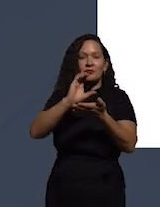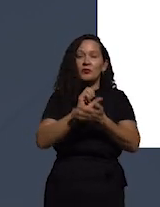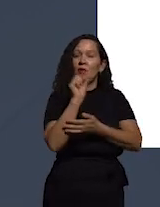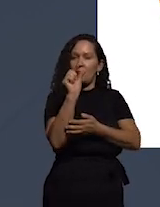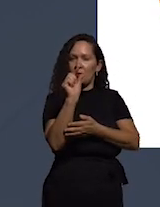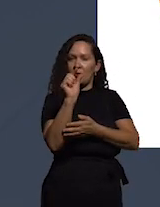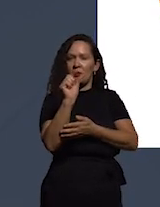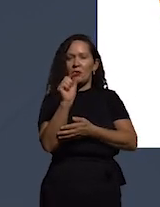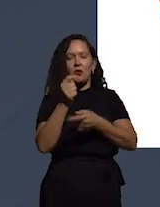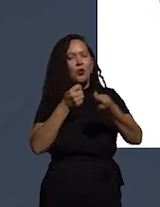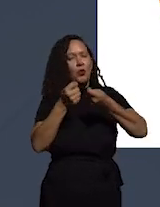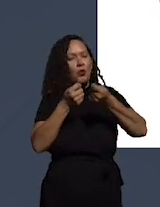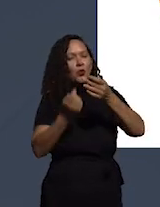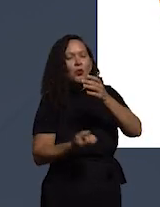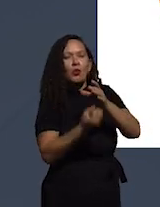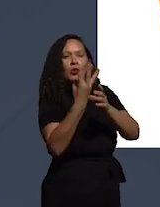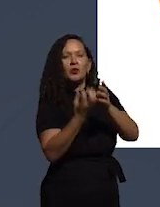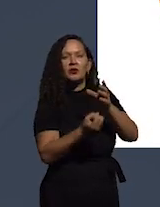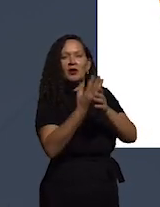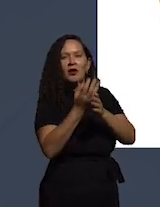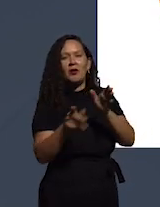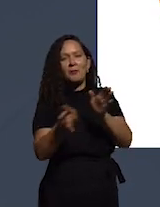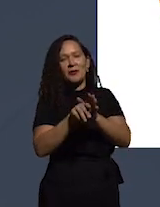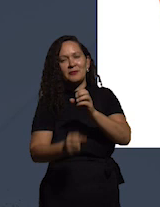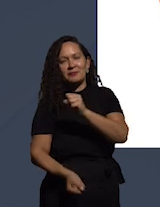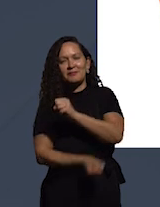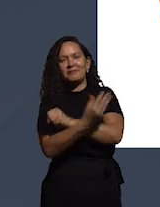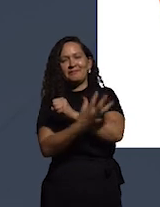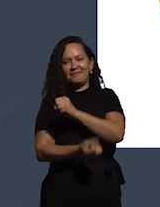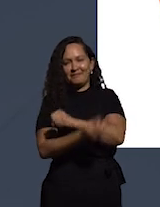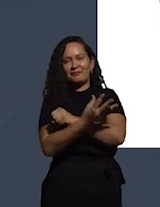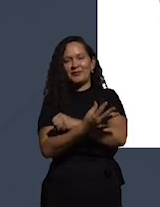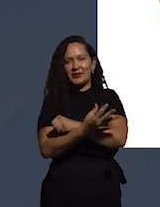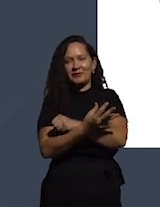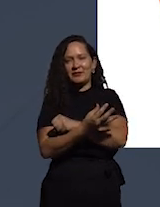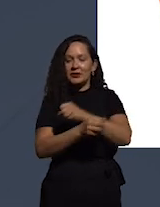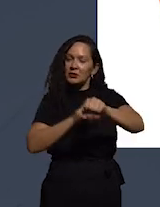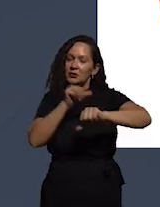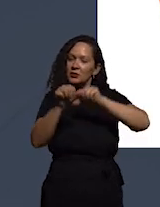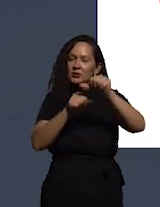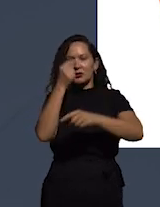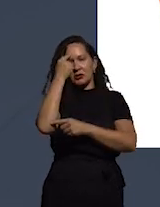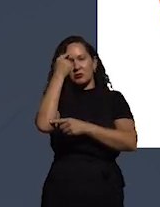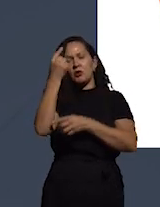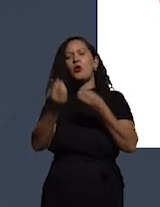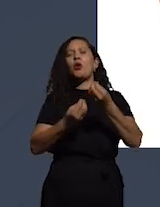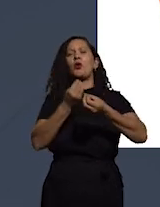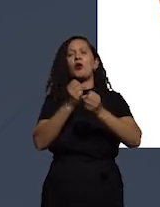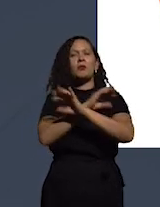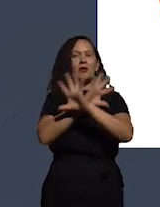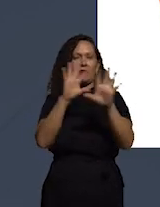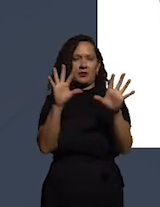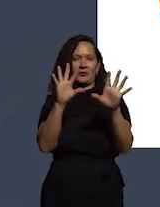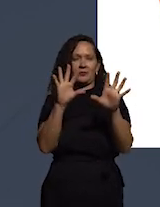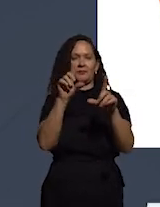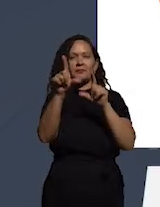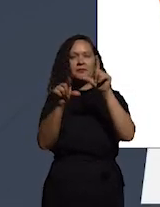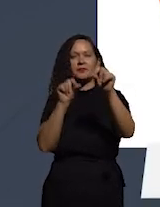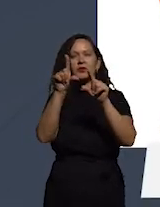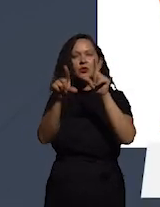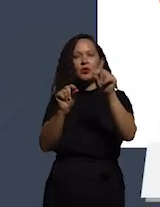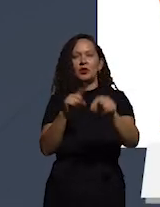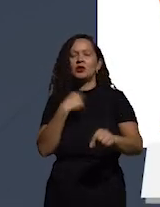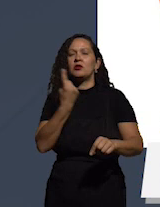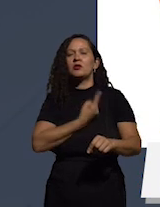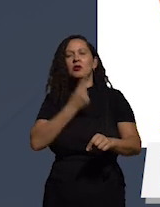que nós temos que construir o controle da corrupção tendo essa modalidade em mente agora para fazer isso mais claro nós selecionamos o que nós